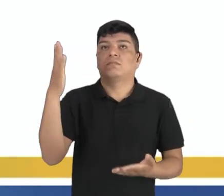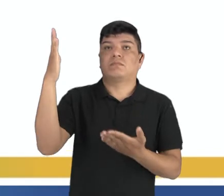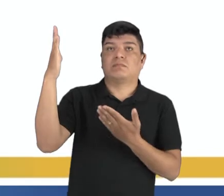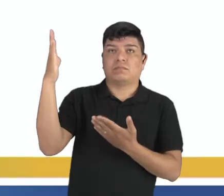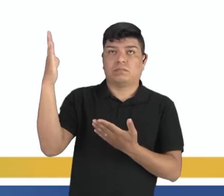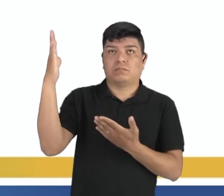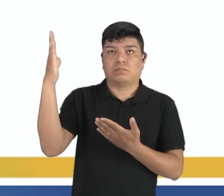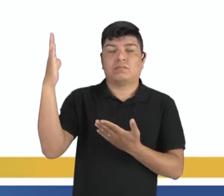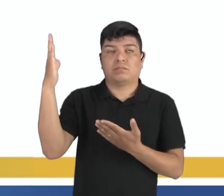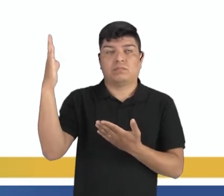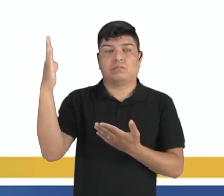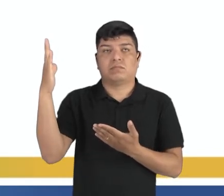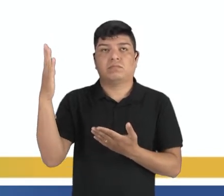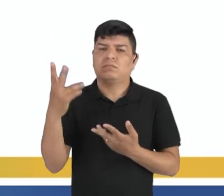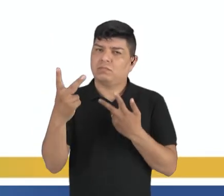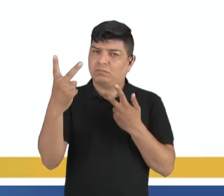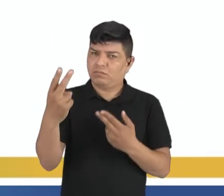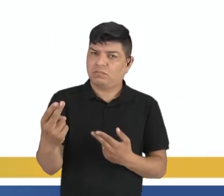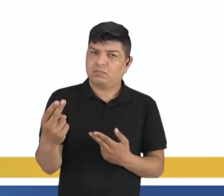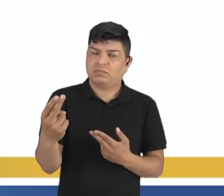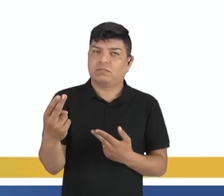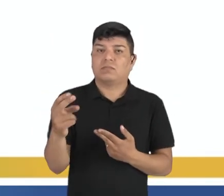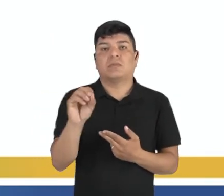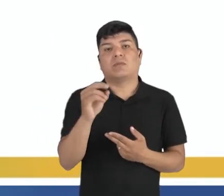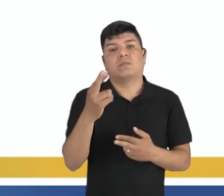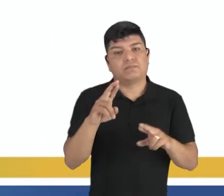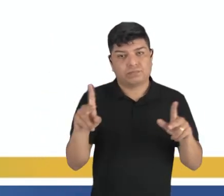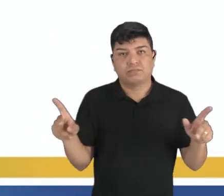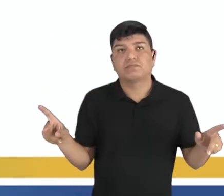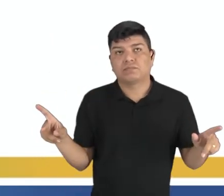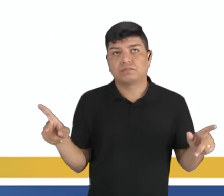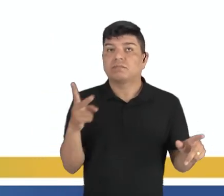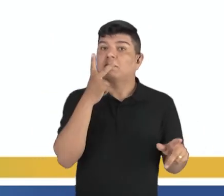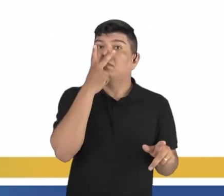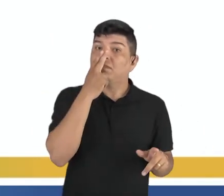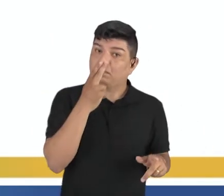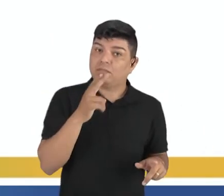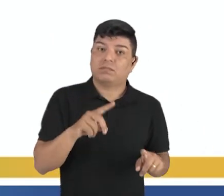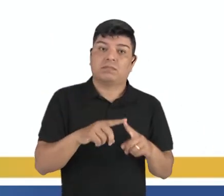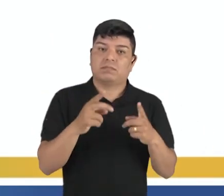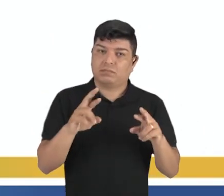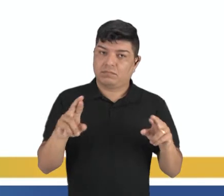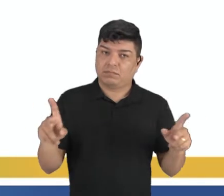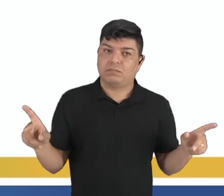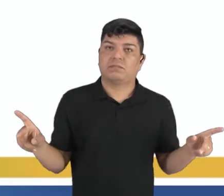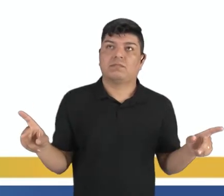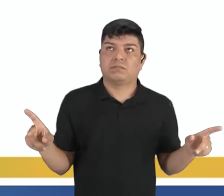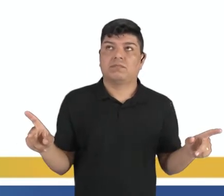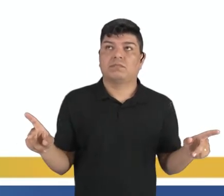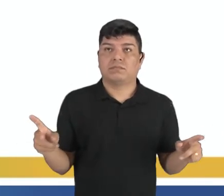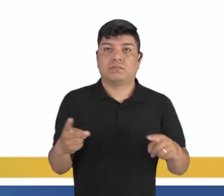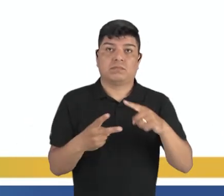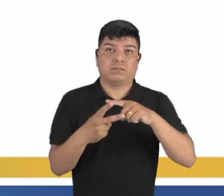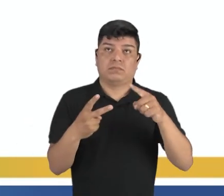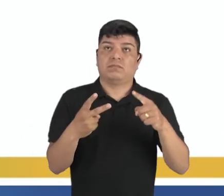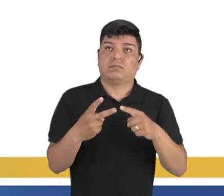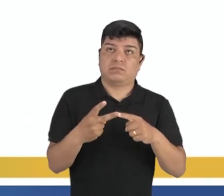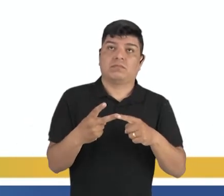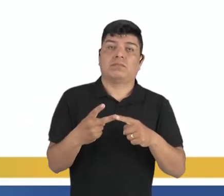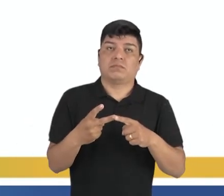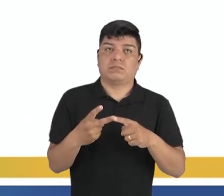e vamos ver se é a mesma coisa ou se é diferente, elas se parecem muito, tá? As duas modalidades